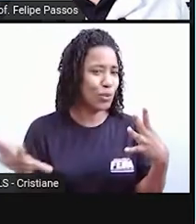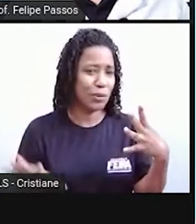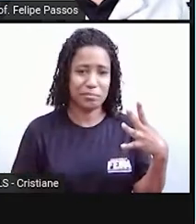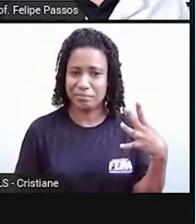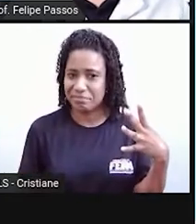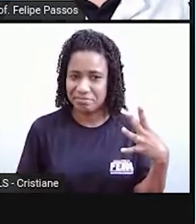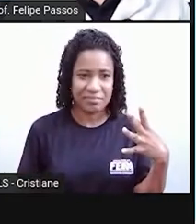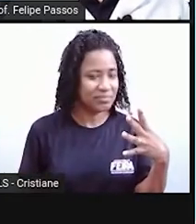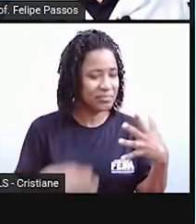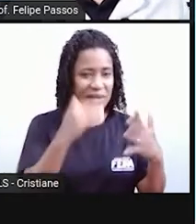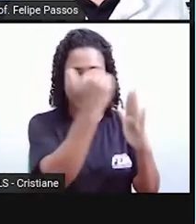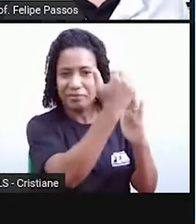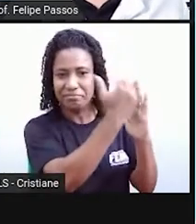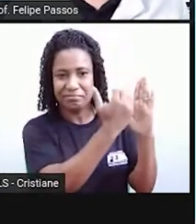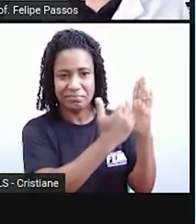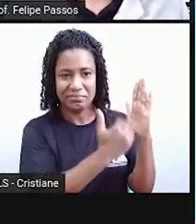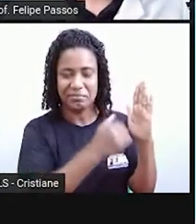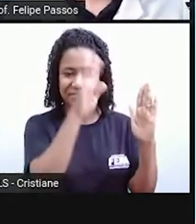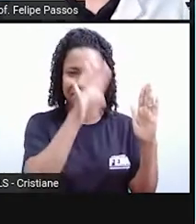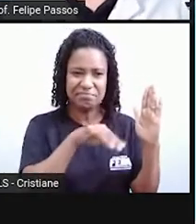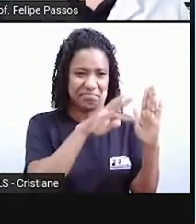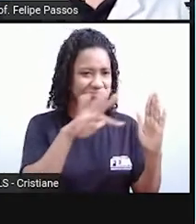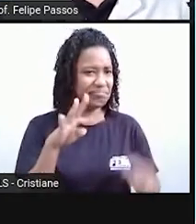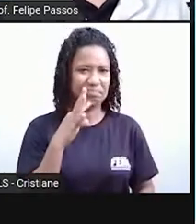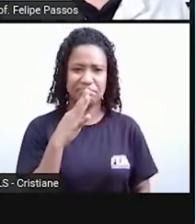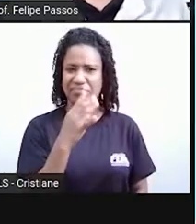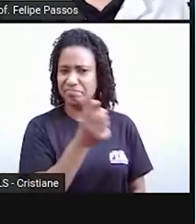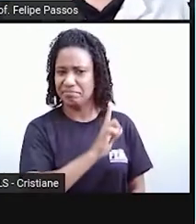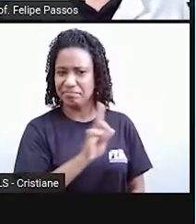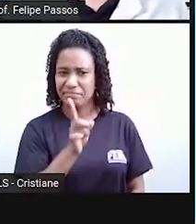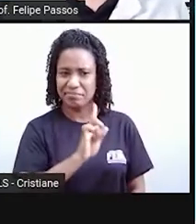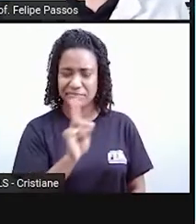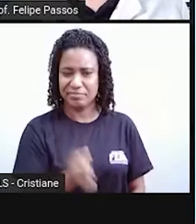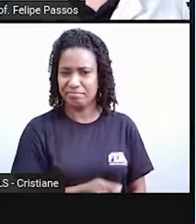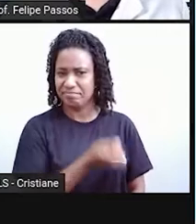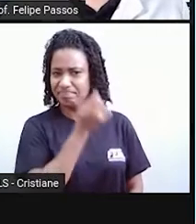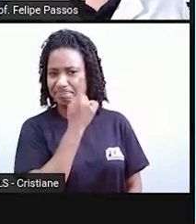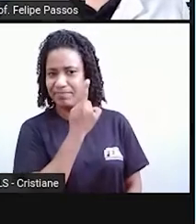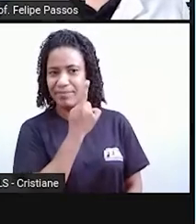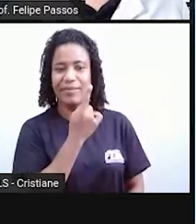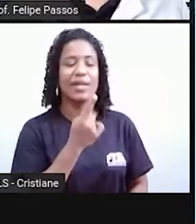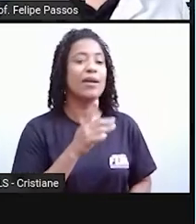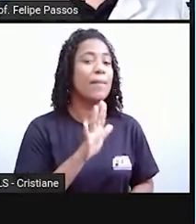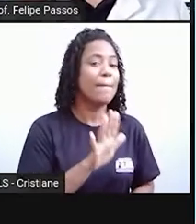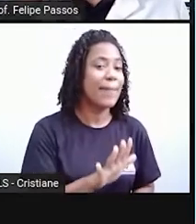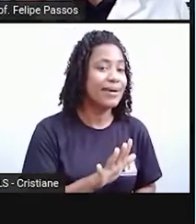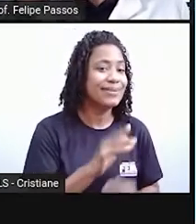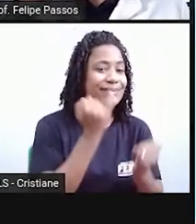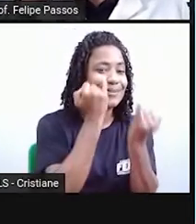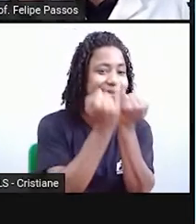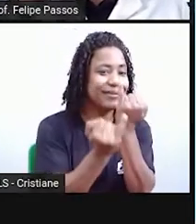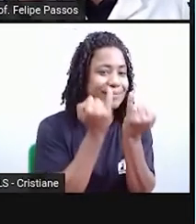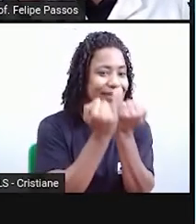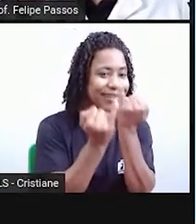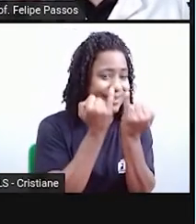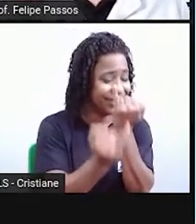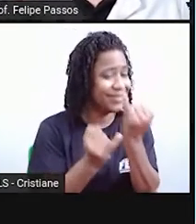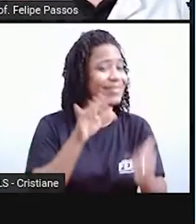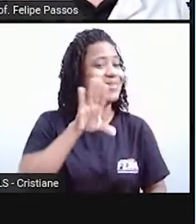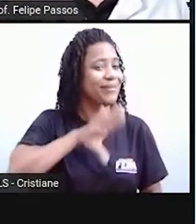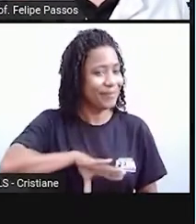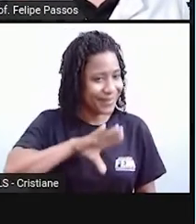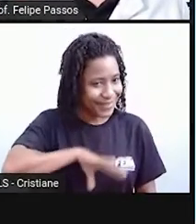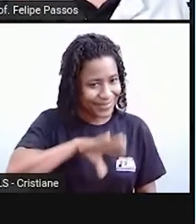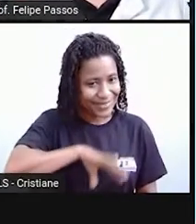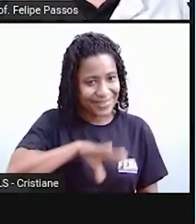As outras línguas, elas nos parecem muito estranhas, mas todas elas têm um pouquinho de similaridades com o português, sabia? Porque todas